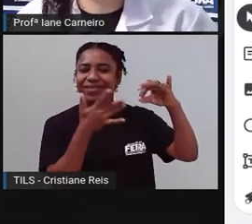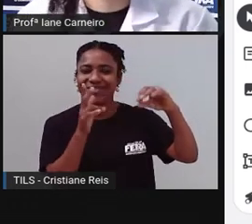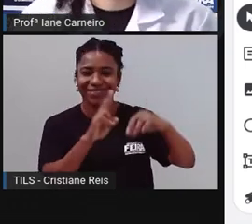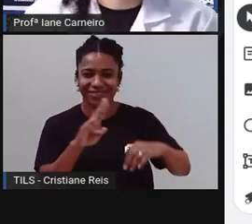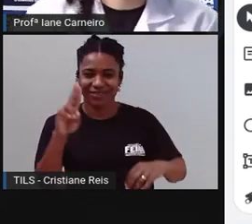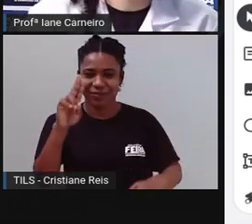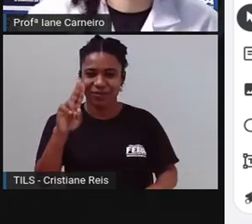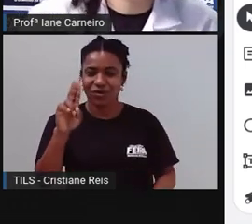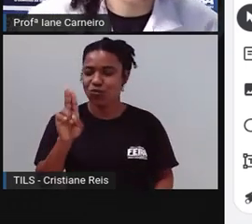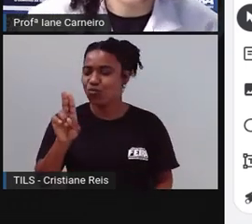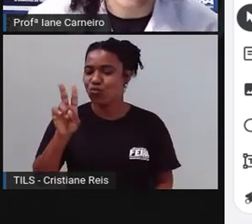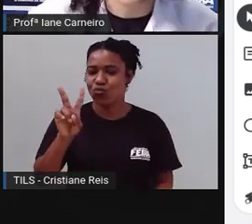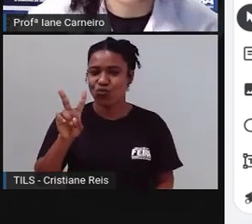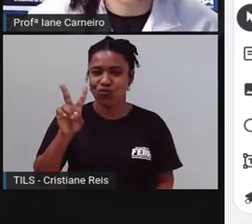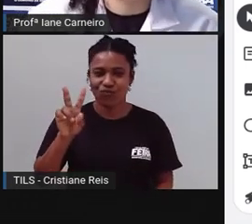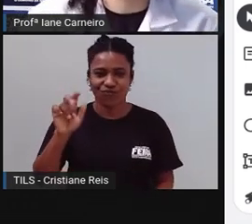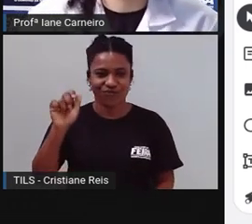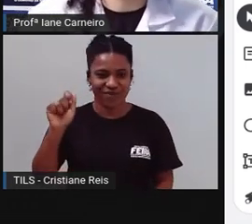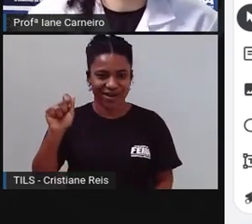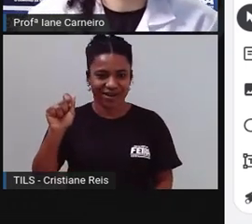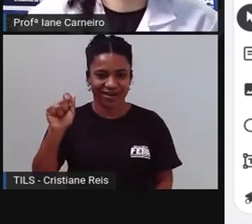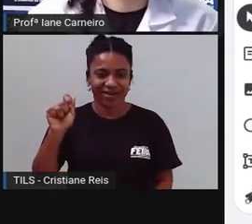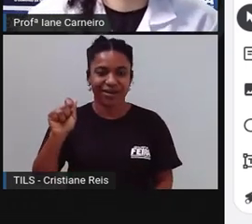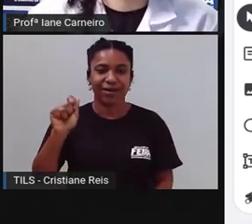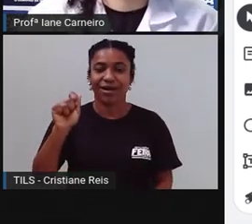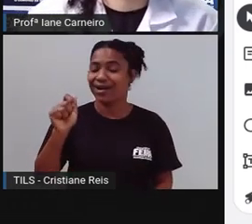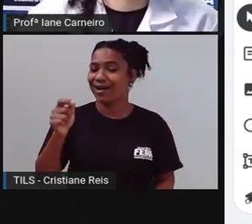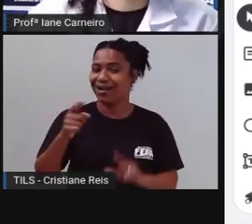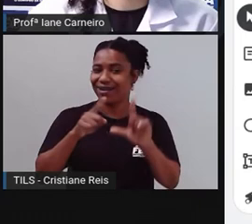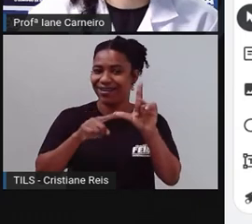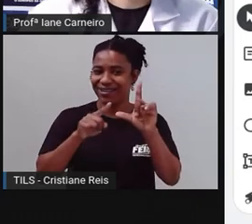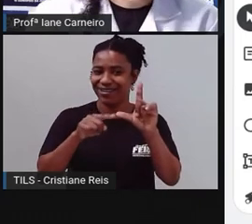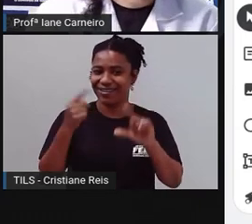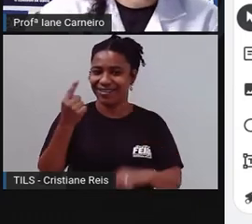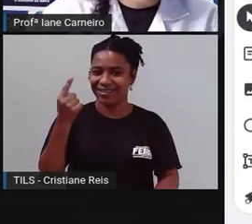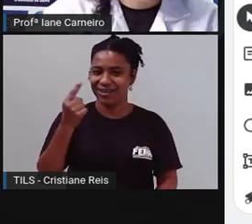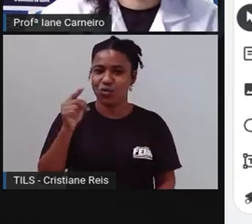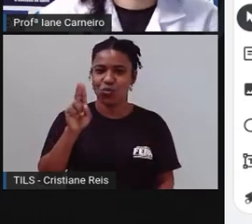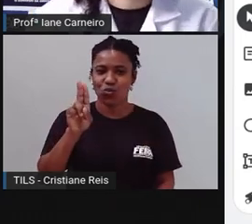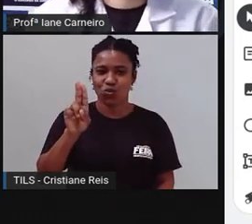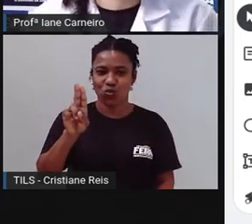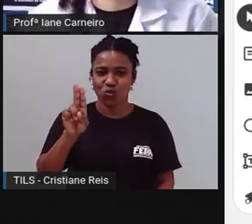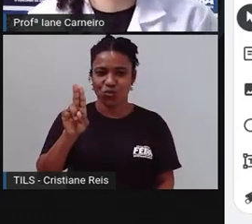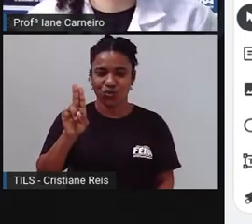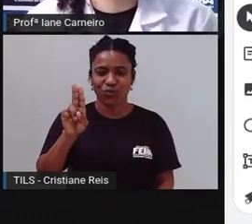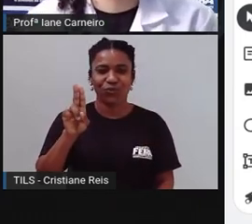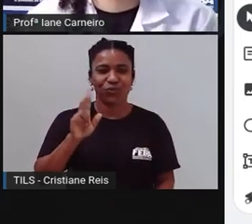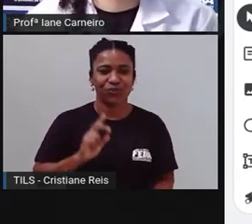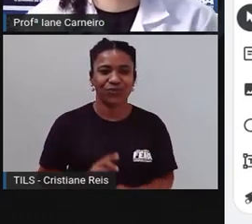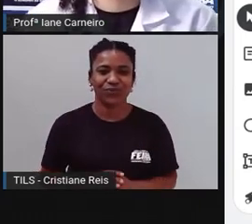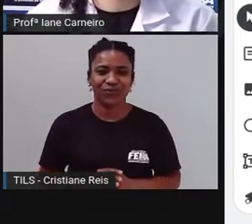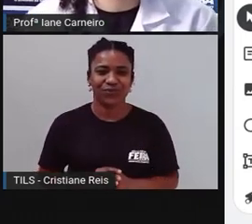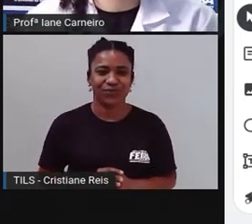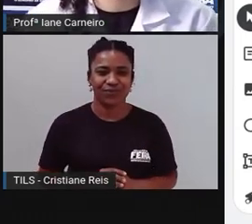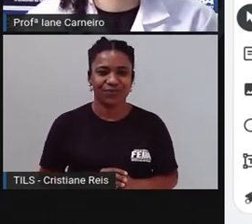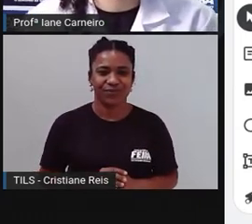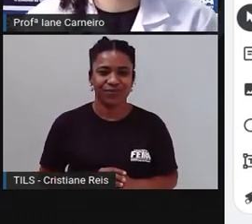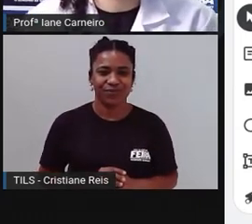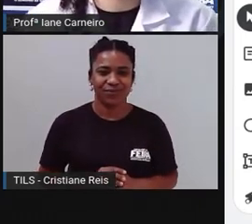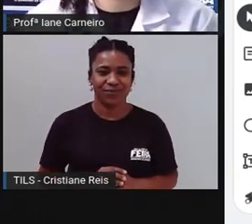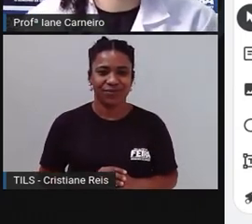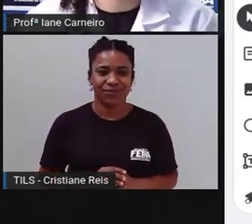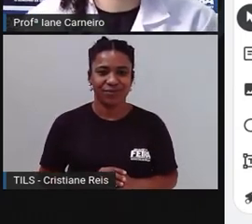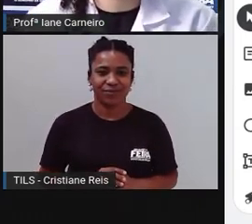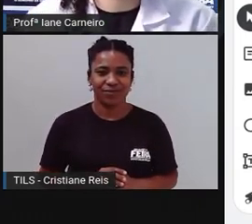Uva. E qual é a letra inicial da palavra uva? É a letra U. Vê aí se você